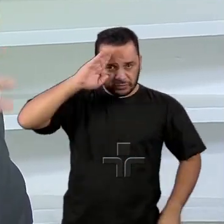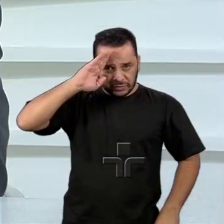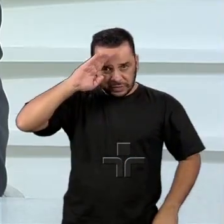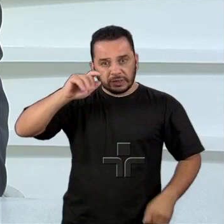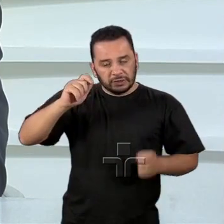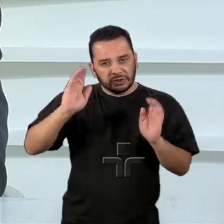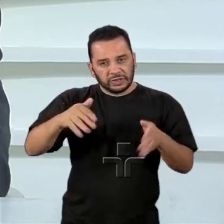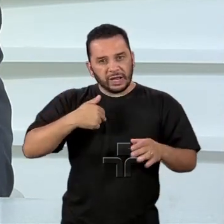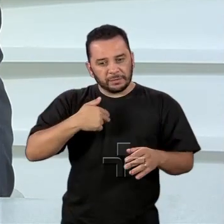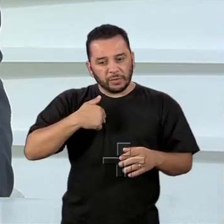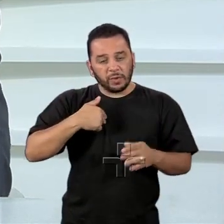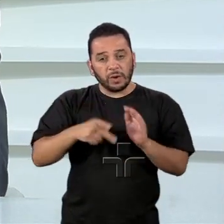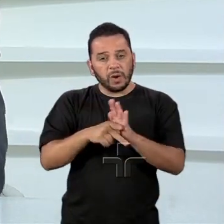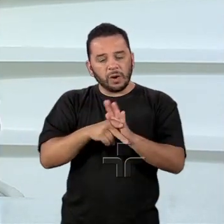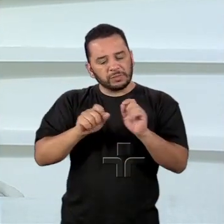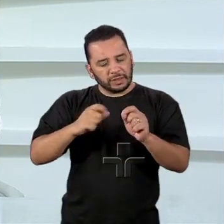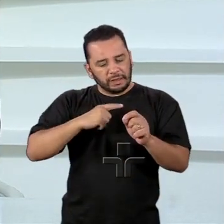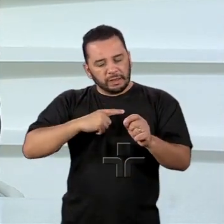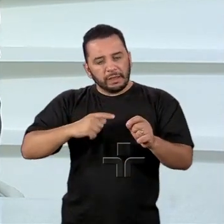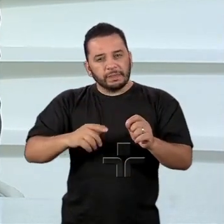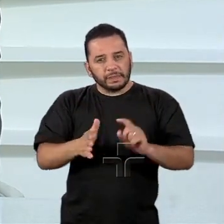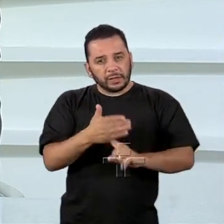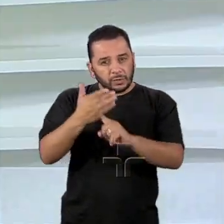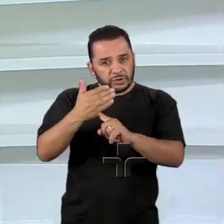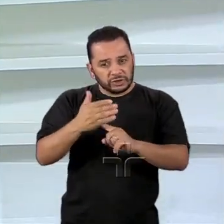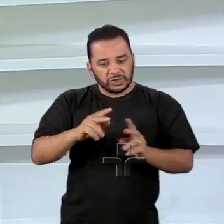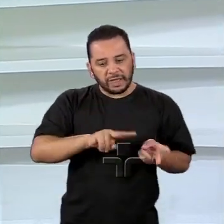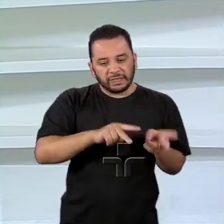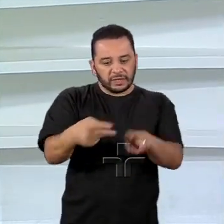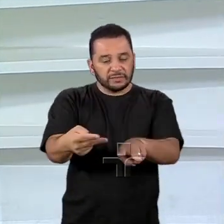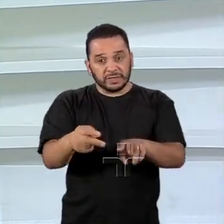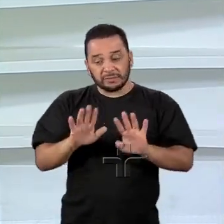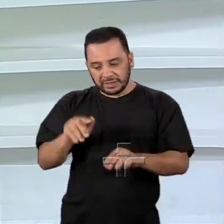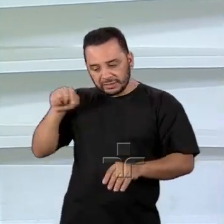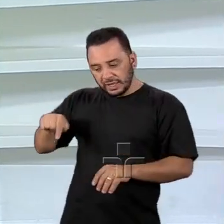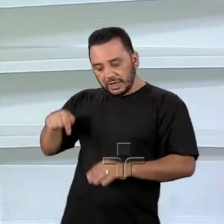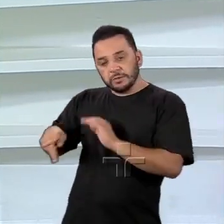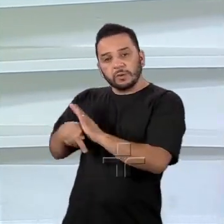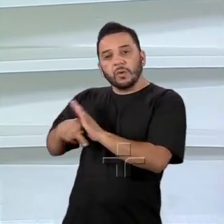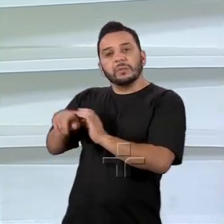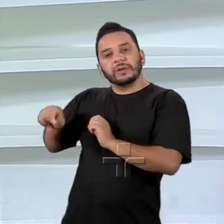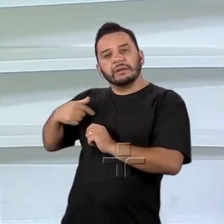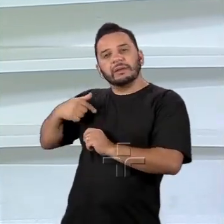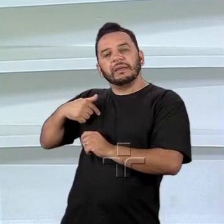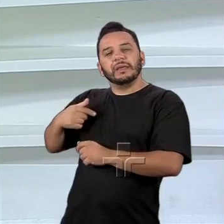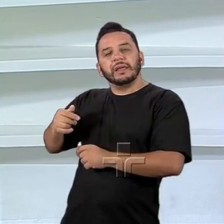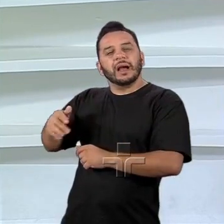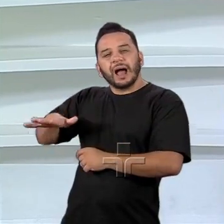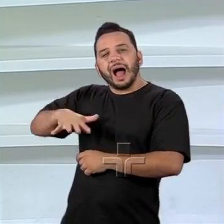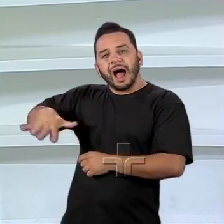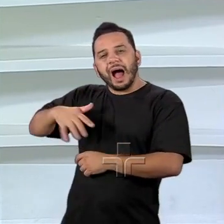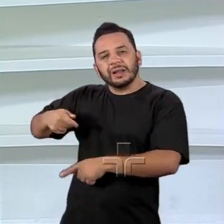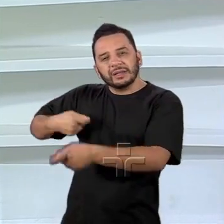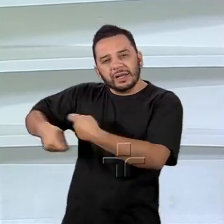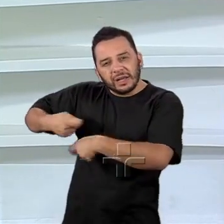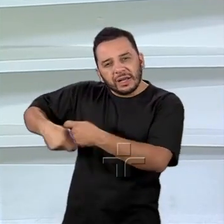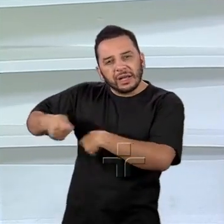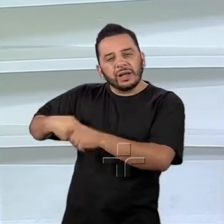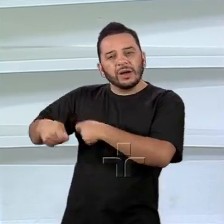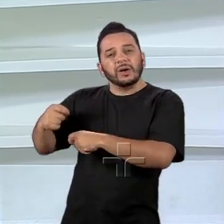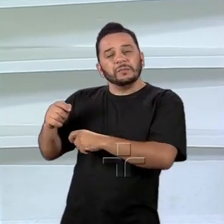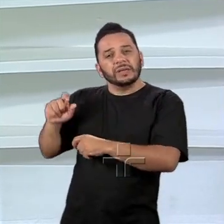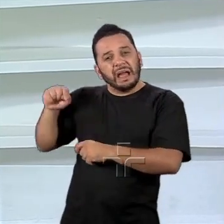tecnologia? Se você tem um guru econômico que é uma pessoa totalmente liberalizante de abertura. Como é que isso dialogaria?